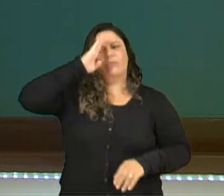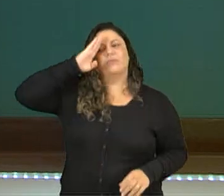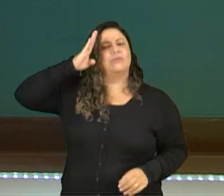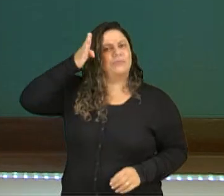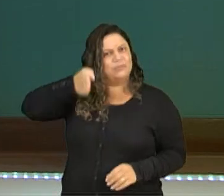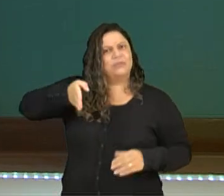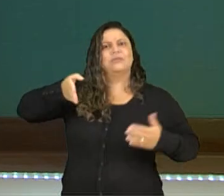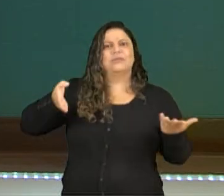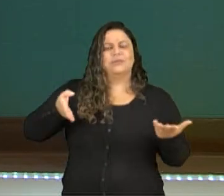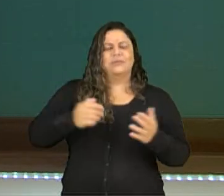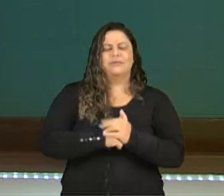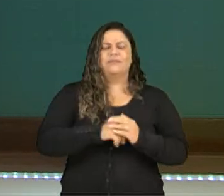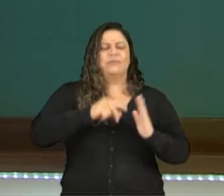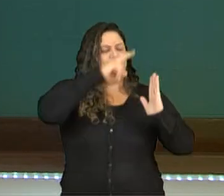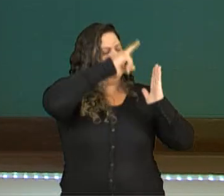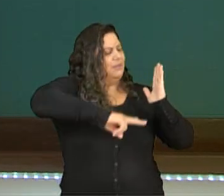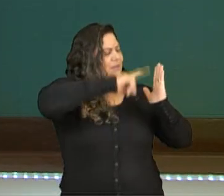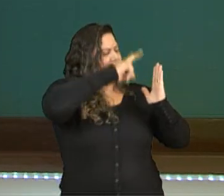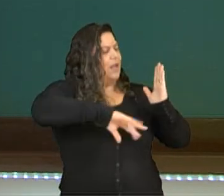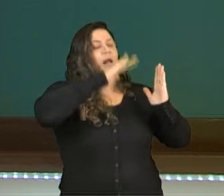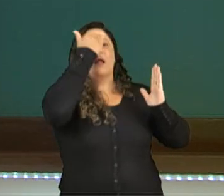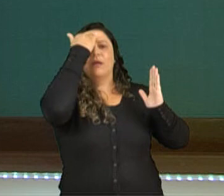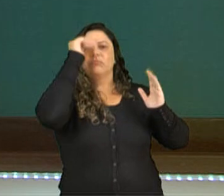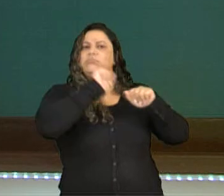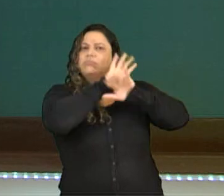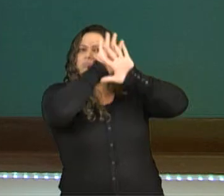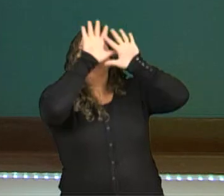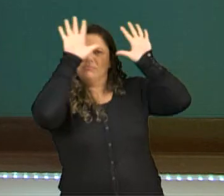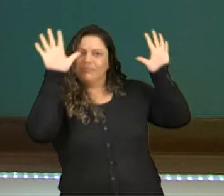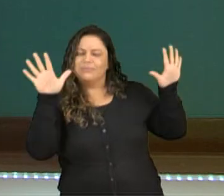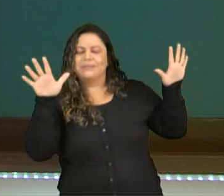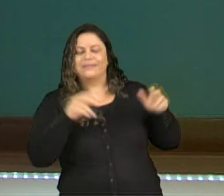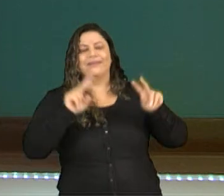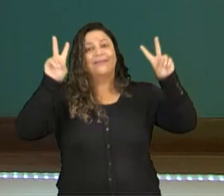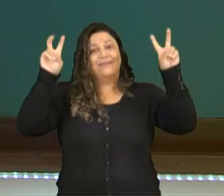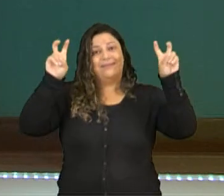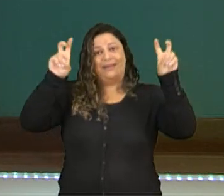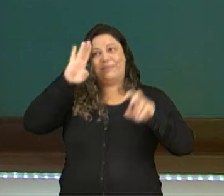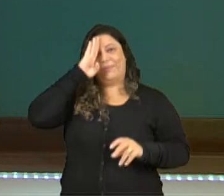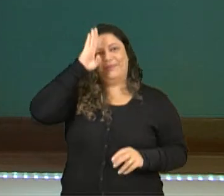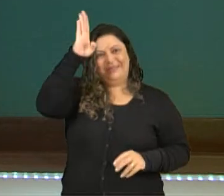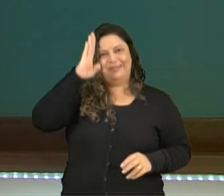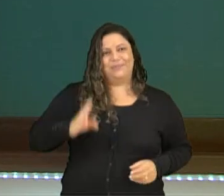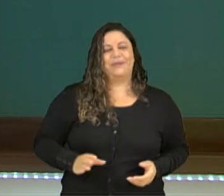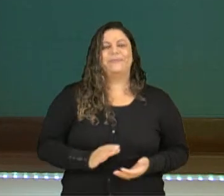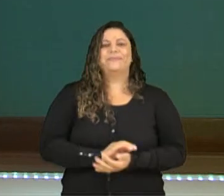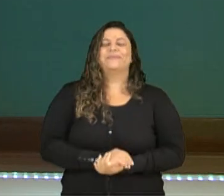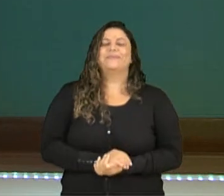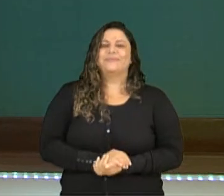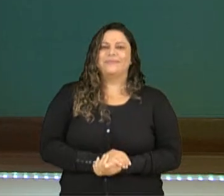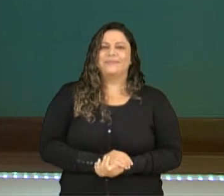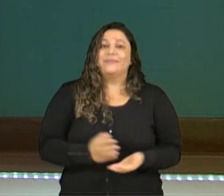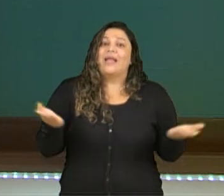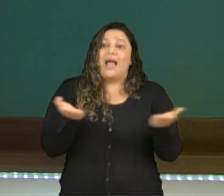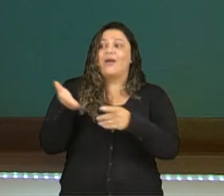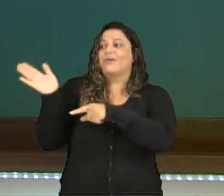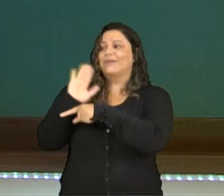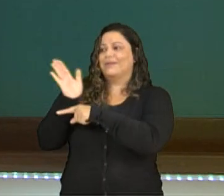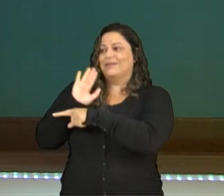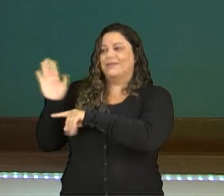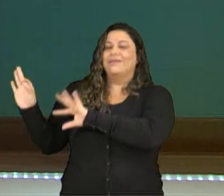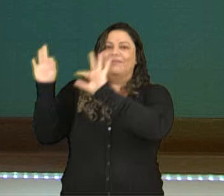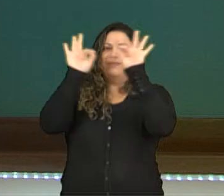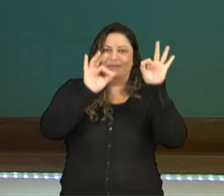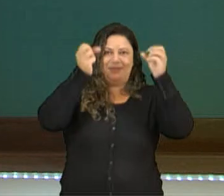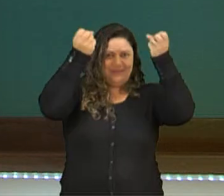o leitor entenda, né, a informação, o tema principal da nossa notícia. Então, nesse vídeo falamos sobre notícia.